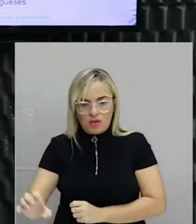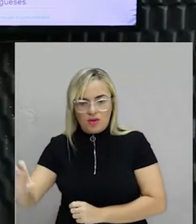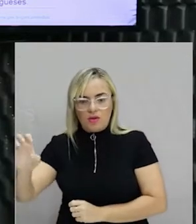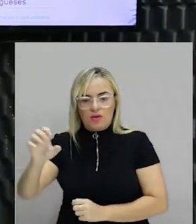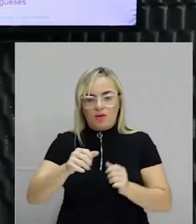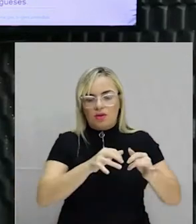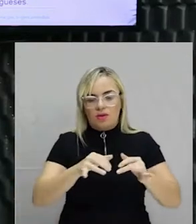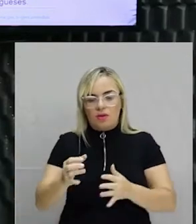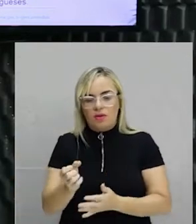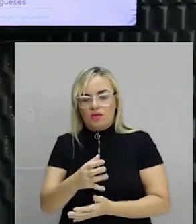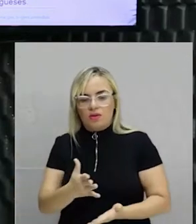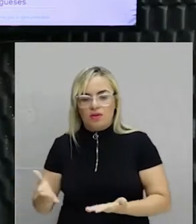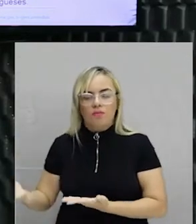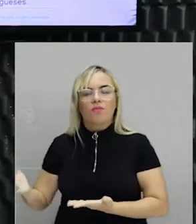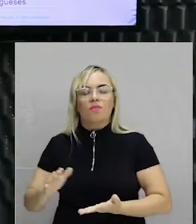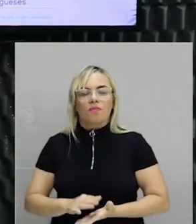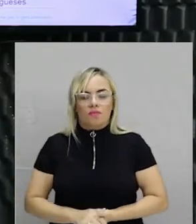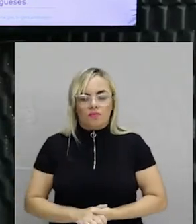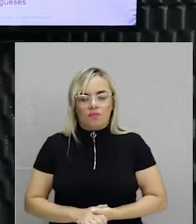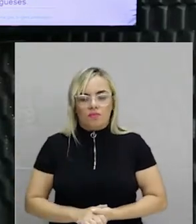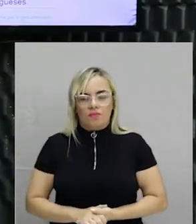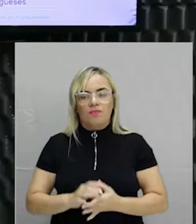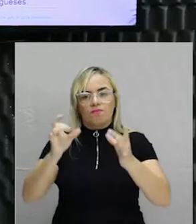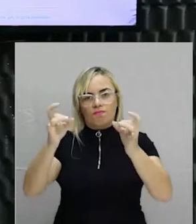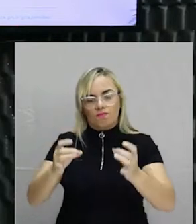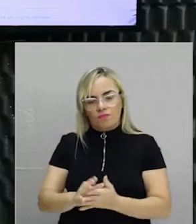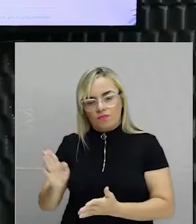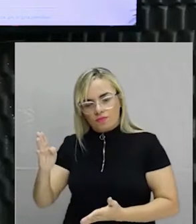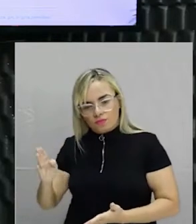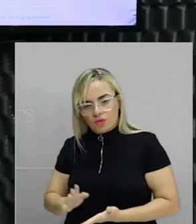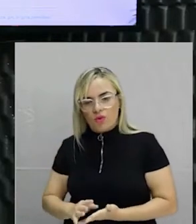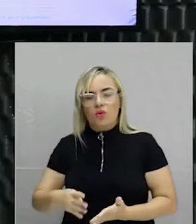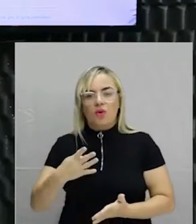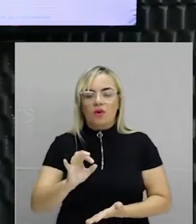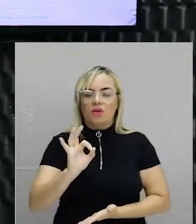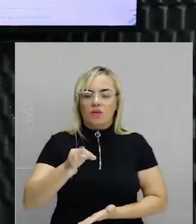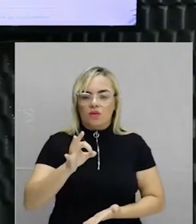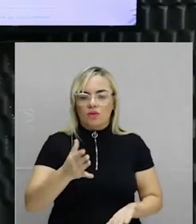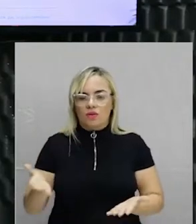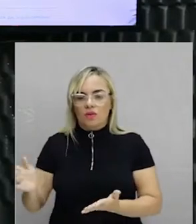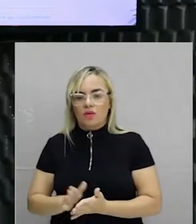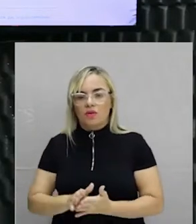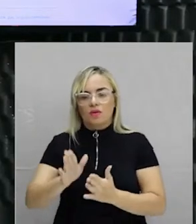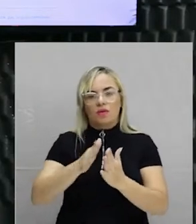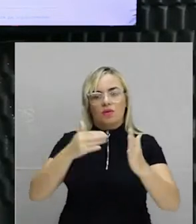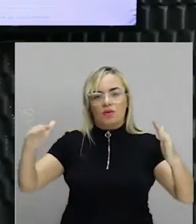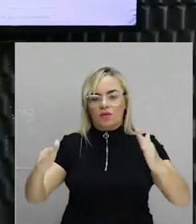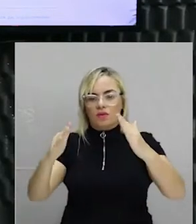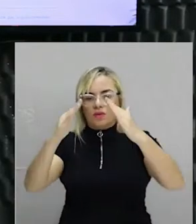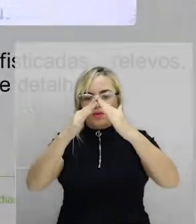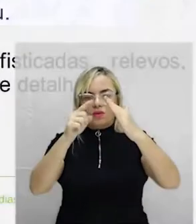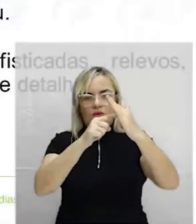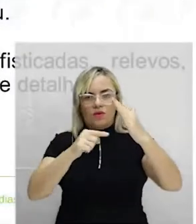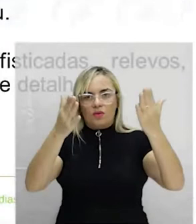criou-se uma arte exclusivamente brasileira a partir do que veio da Europa. Pinturas feitas em tetos de igrejas. As pinturas